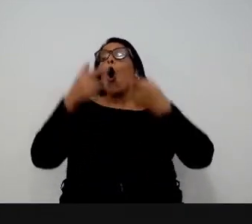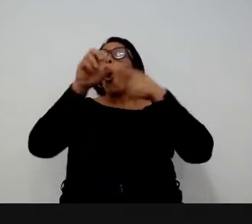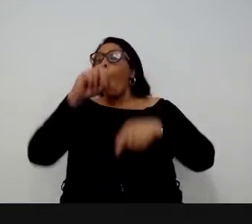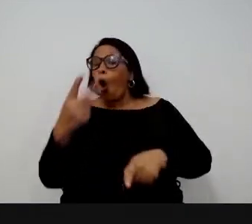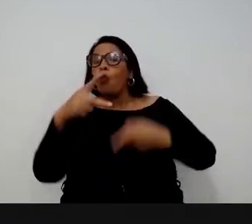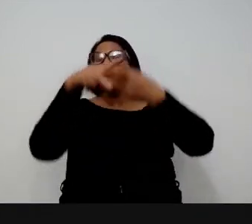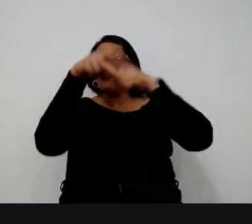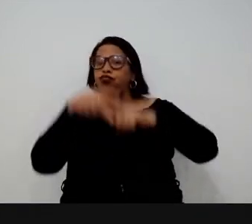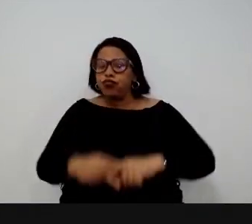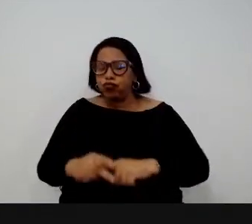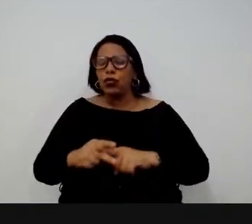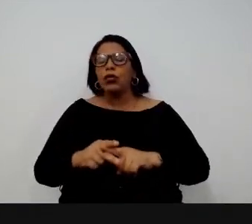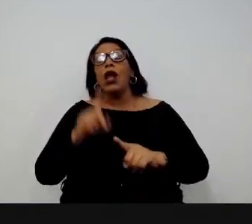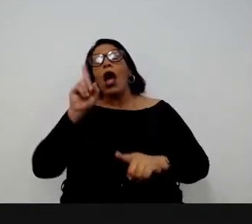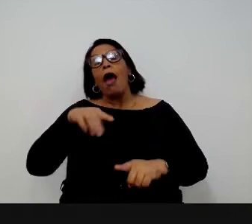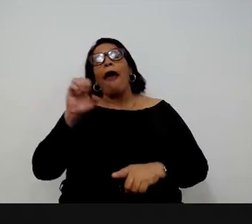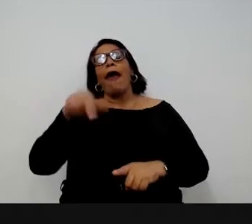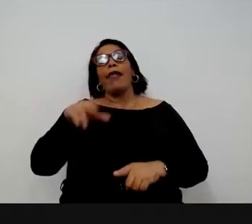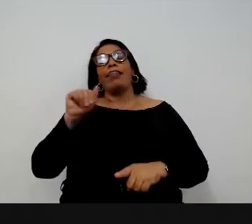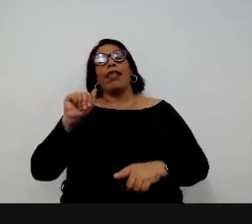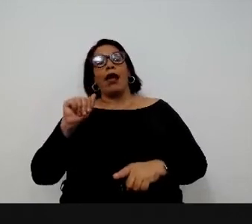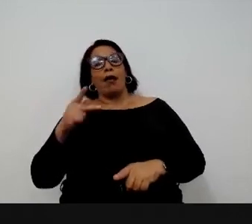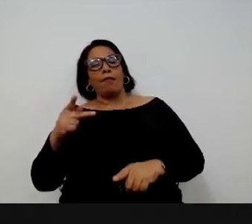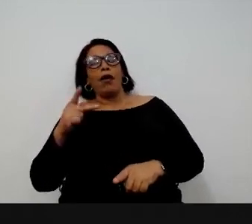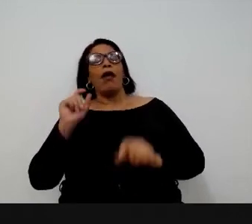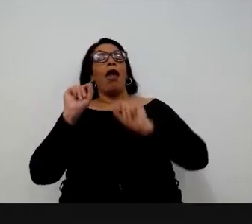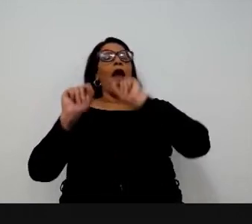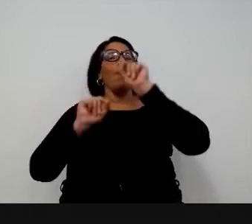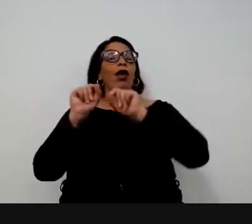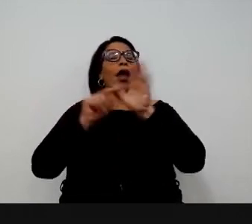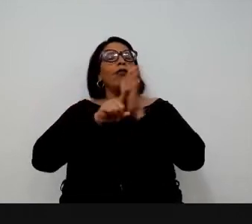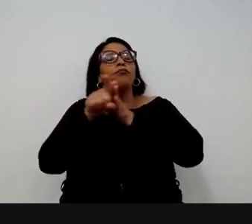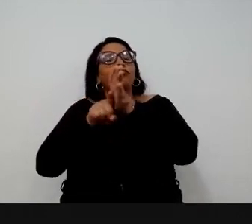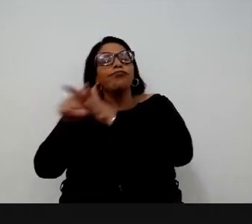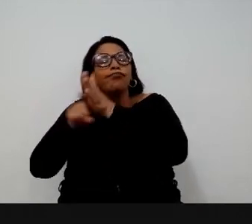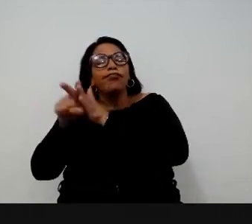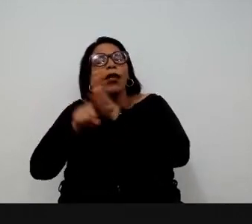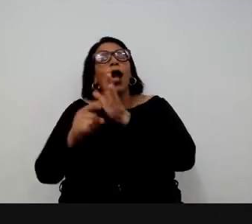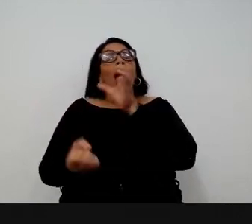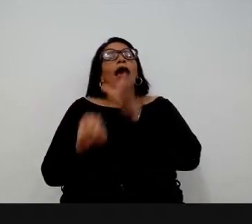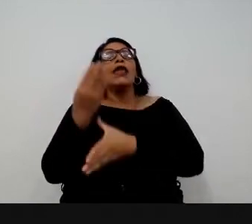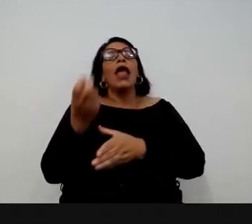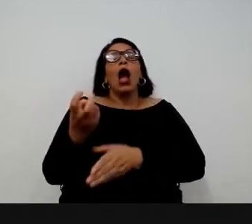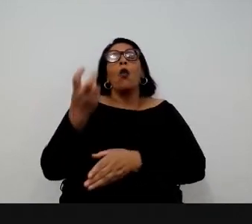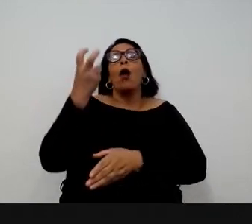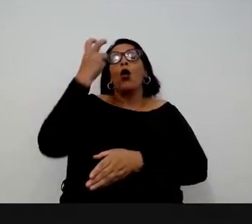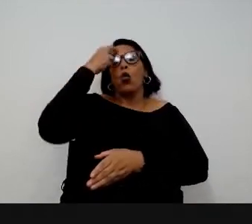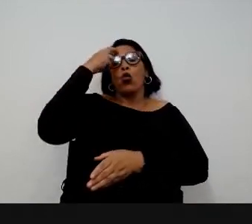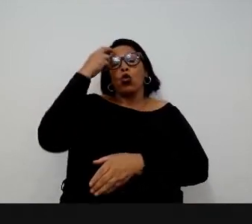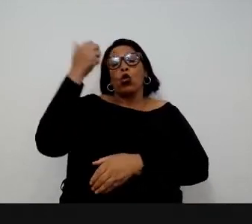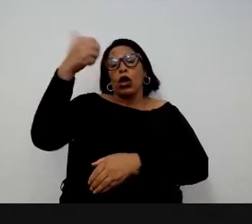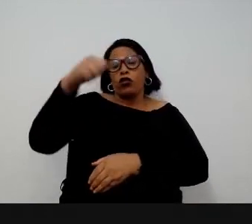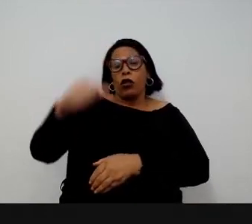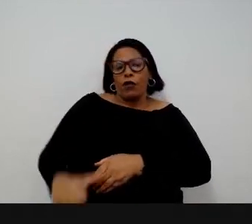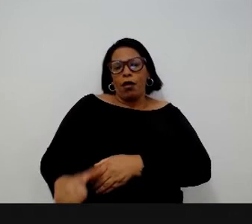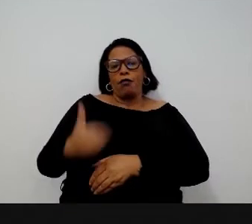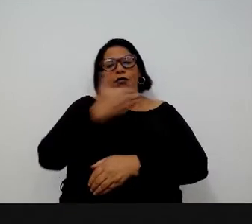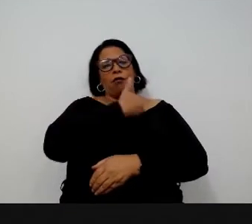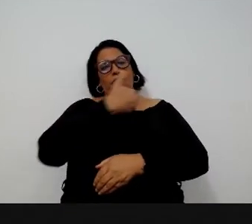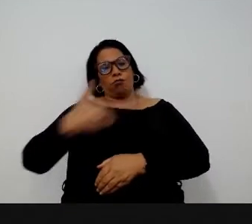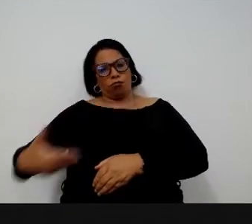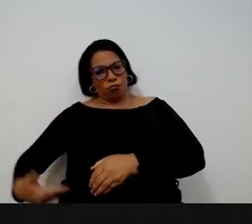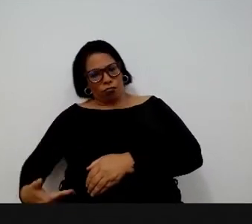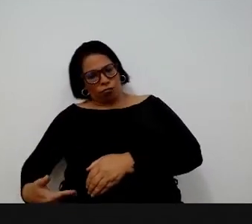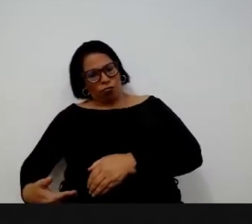Grande parte também do trabalho da ENAP nos últimos anos tem sido de criar uma cultura de avaliação no setor público.